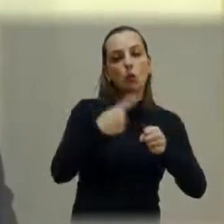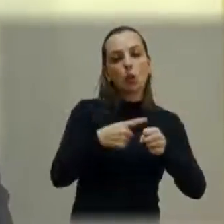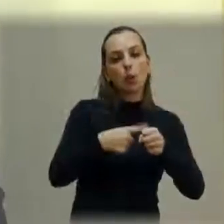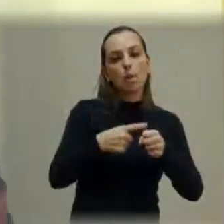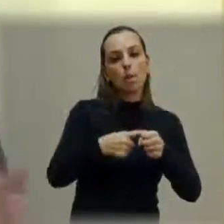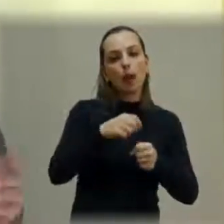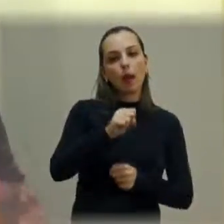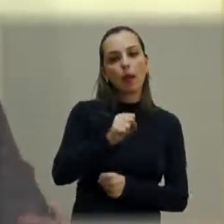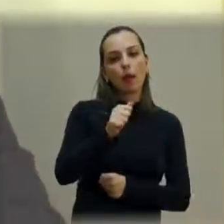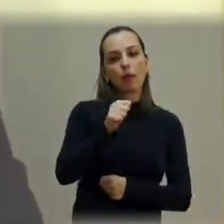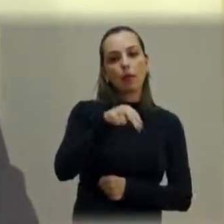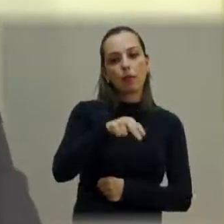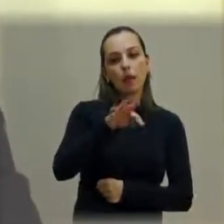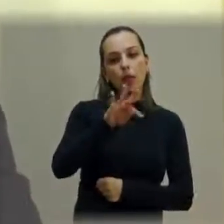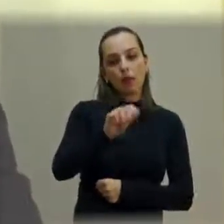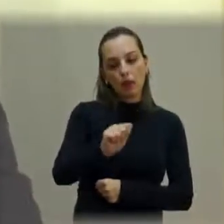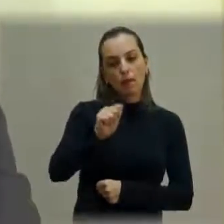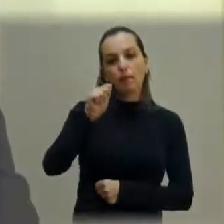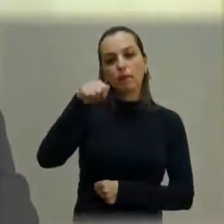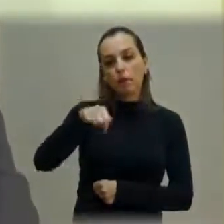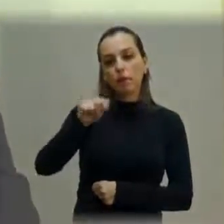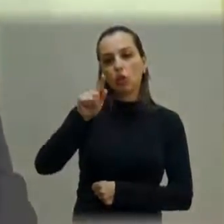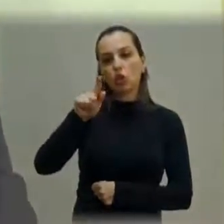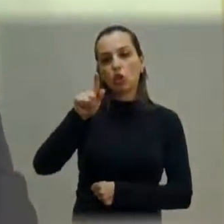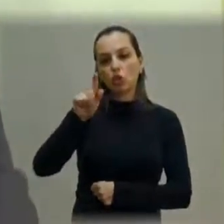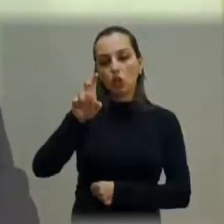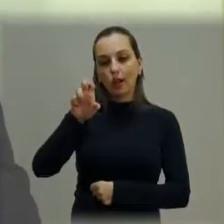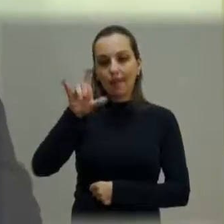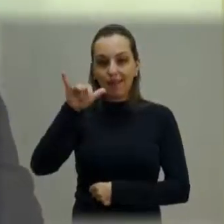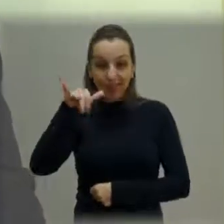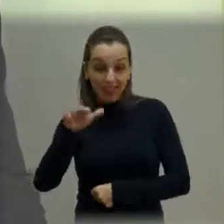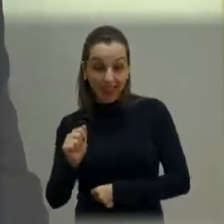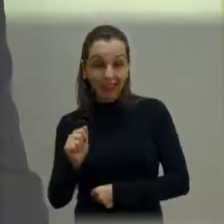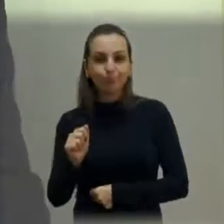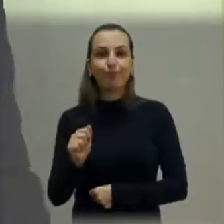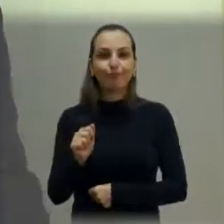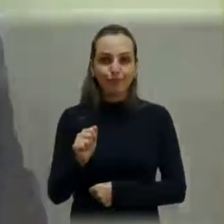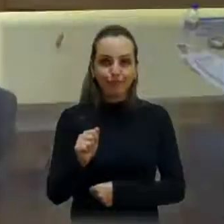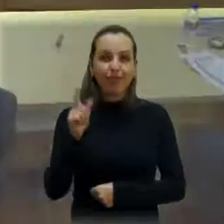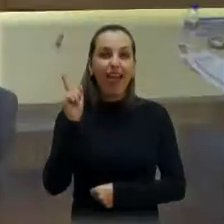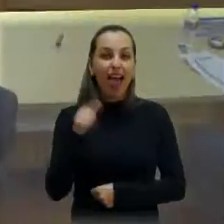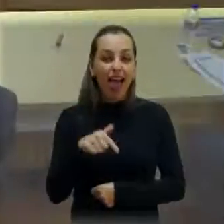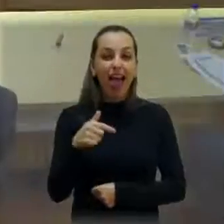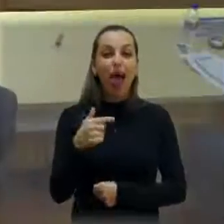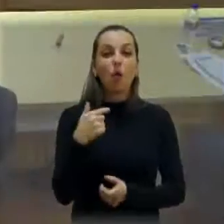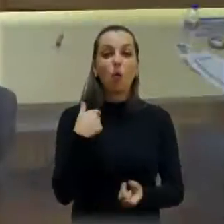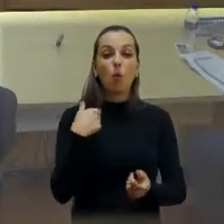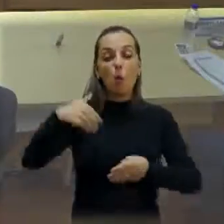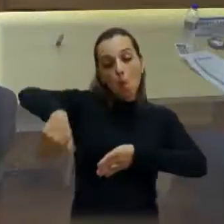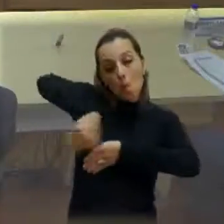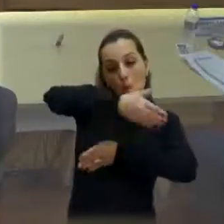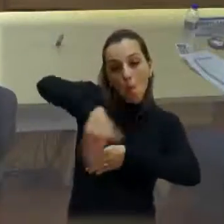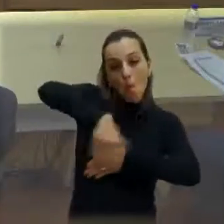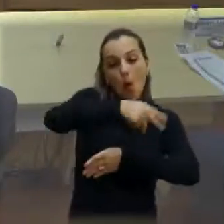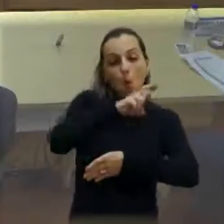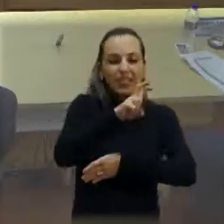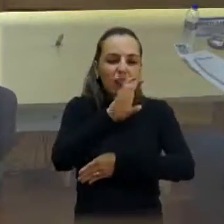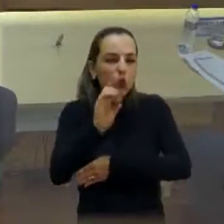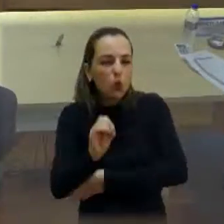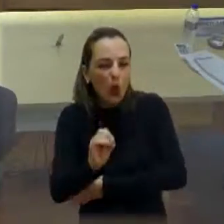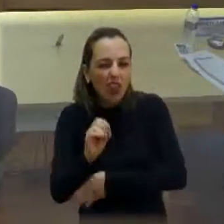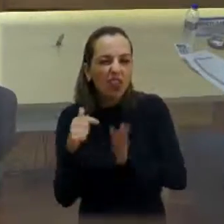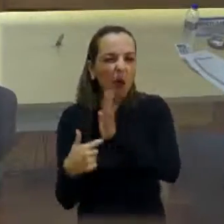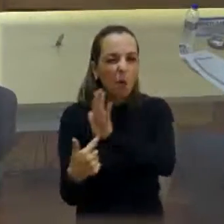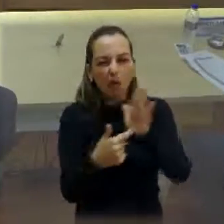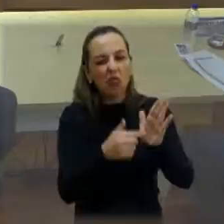adjacências, que nem o doutor Helto falou da rua 50. Se ela não foi recapiada agora hoje, durante essa semana